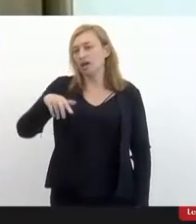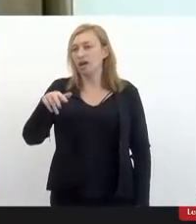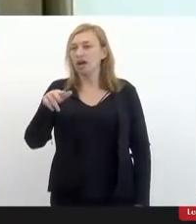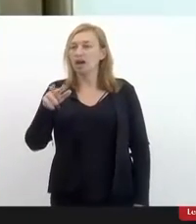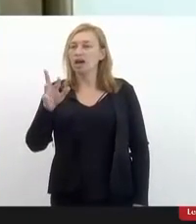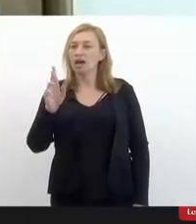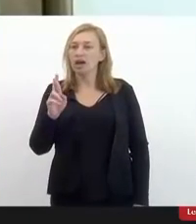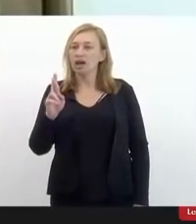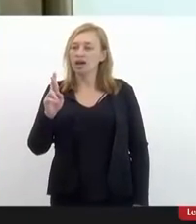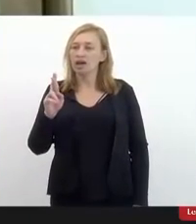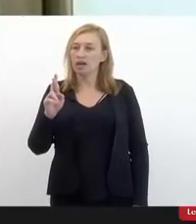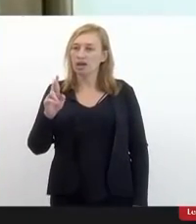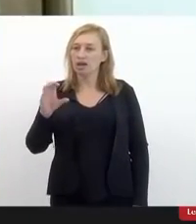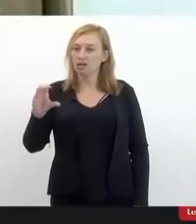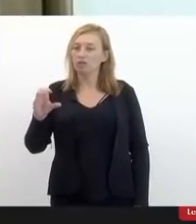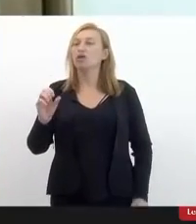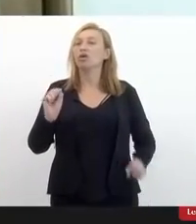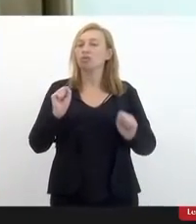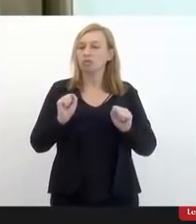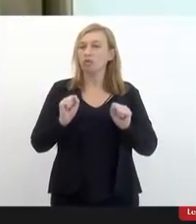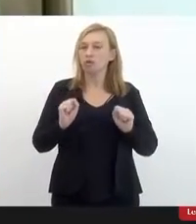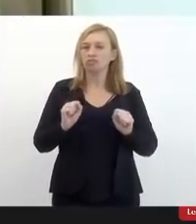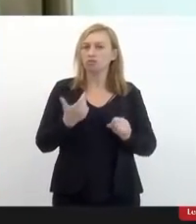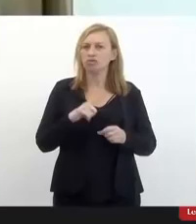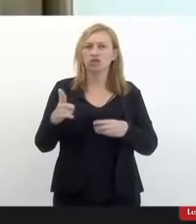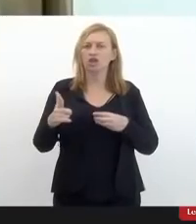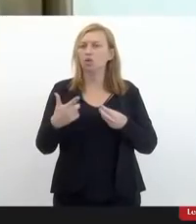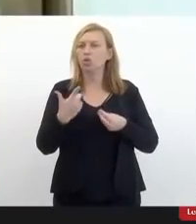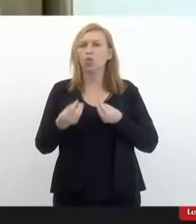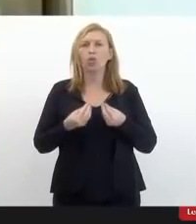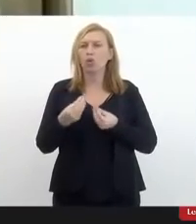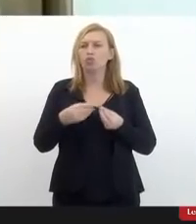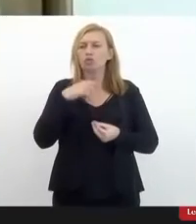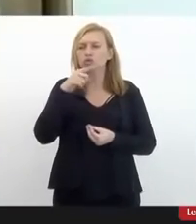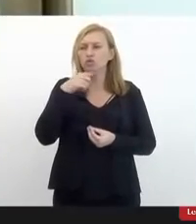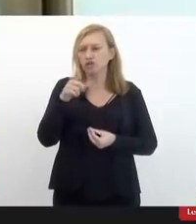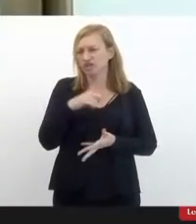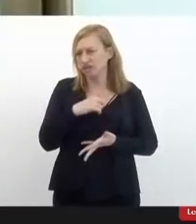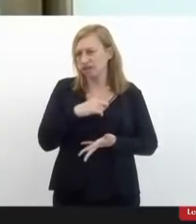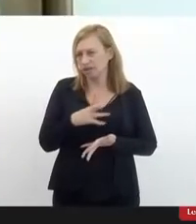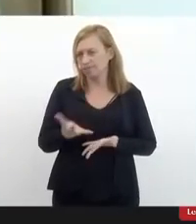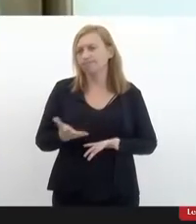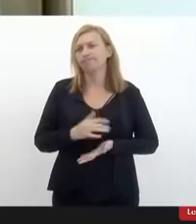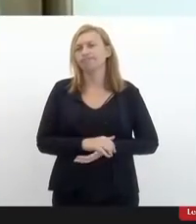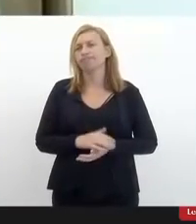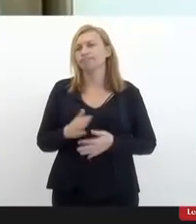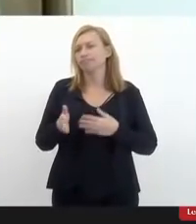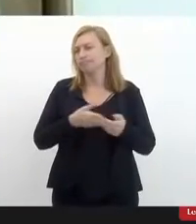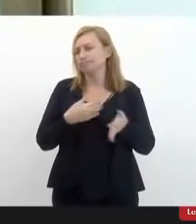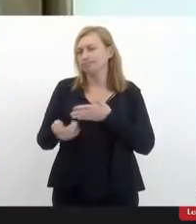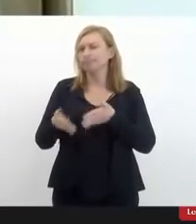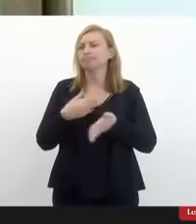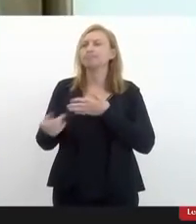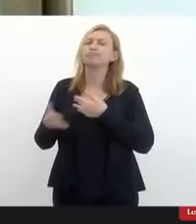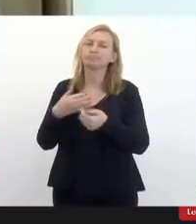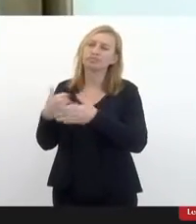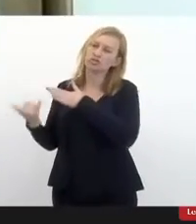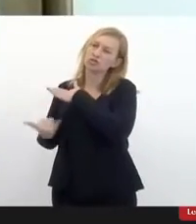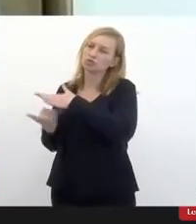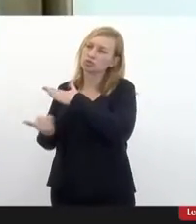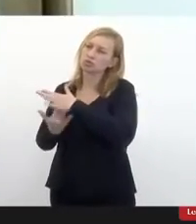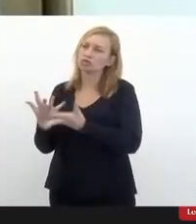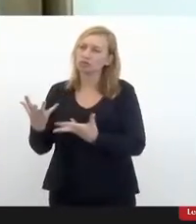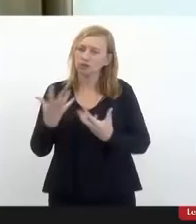sua veracidade. Então, ele seria inquestionável por qualquer instituição que viesse levantar a possibilidade